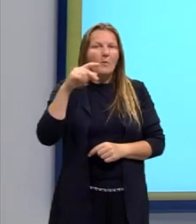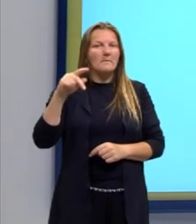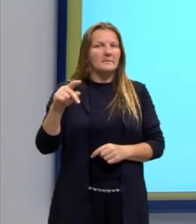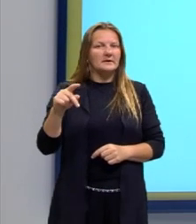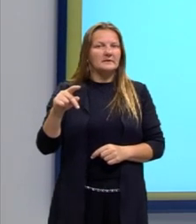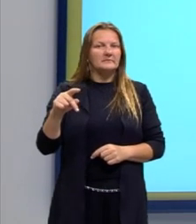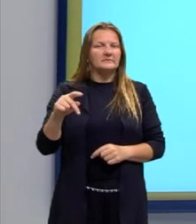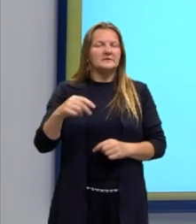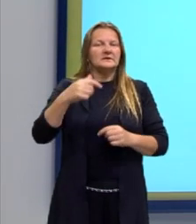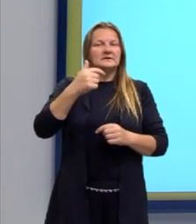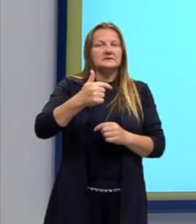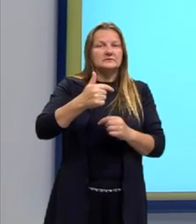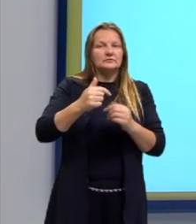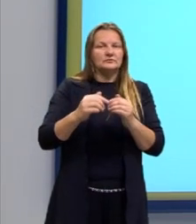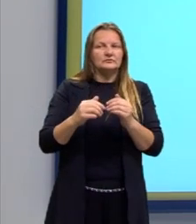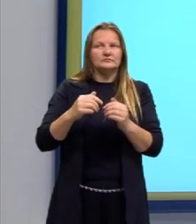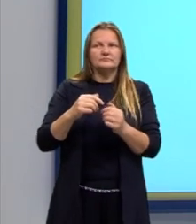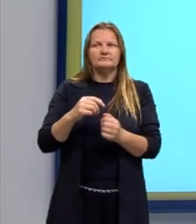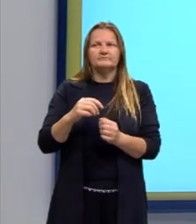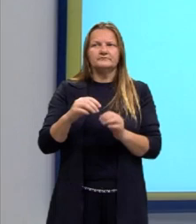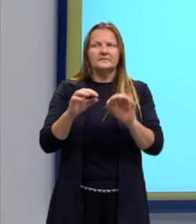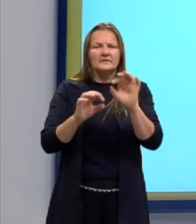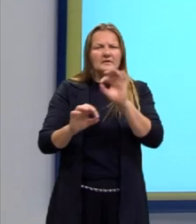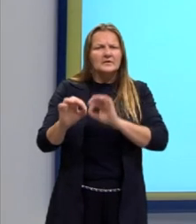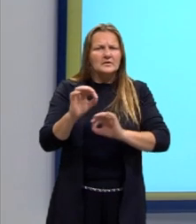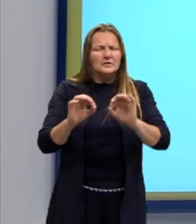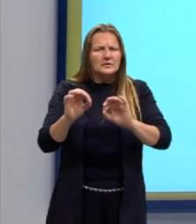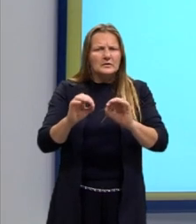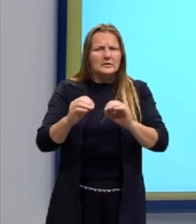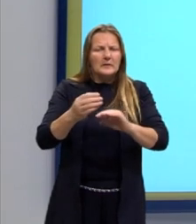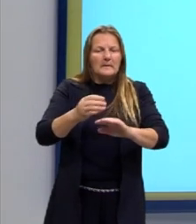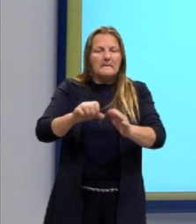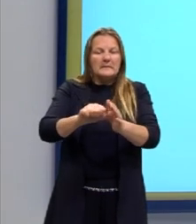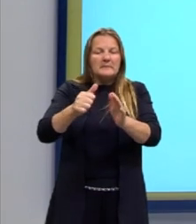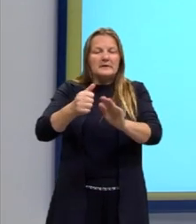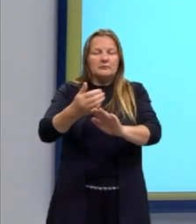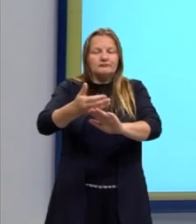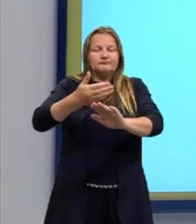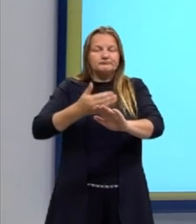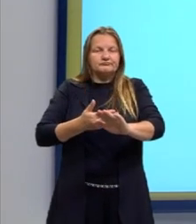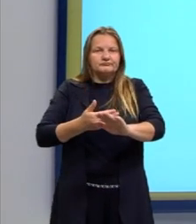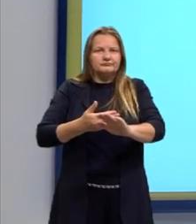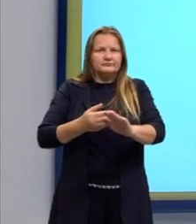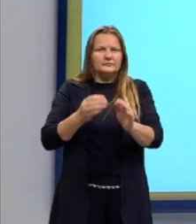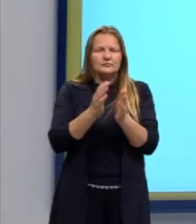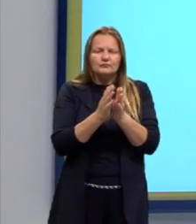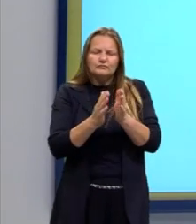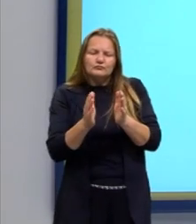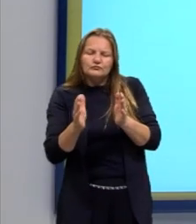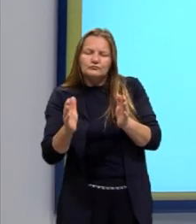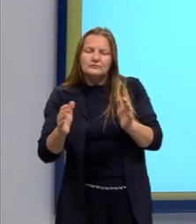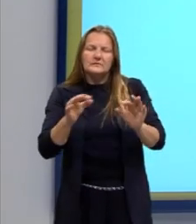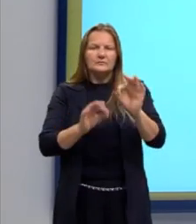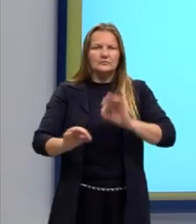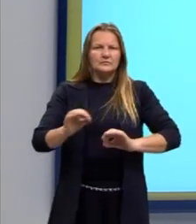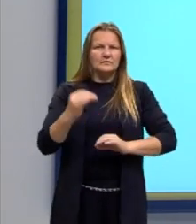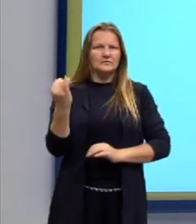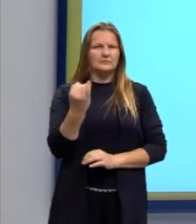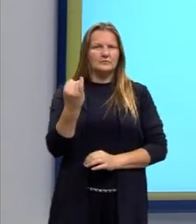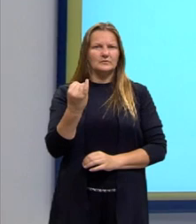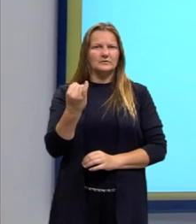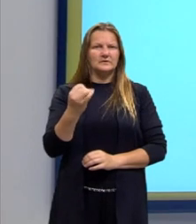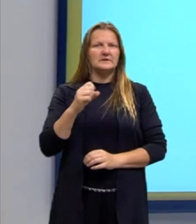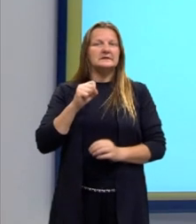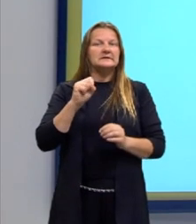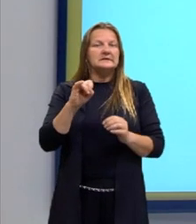Segundo passo, a ordem importa? Por que essas duas perguntas? Porque a gente vai diferenciar se é uma